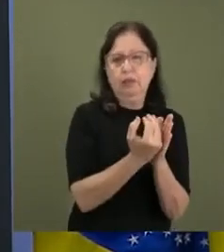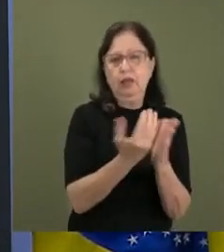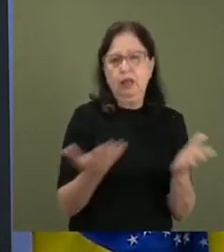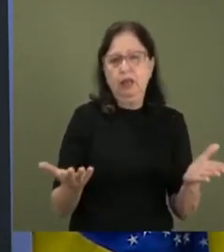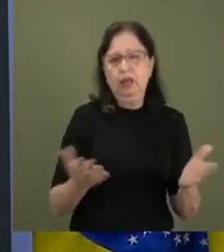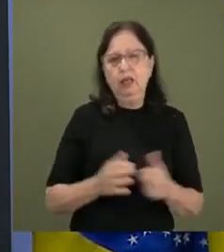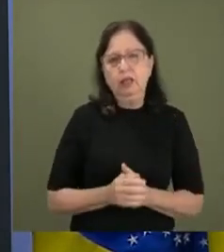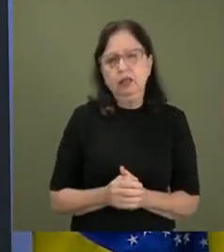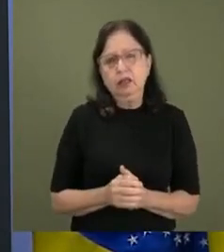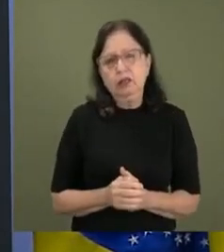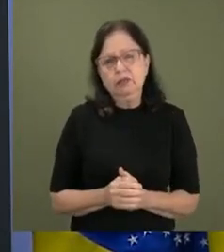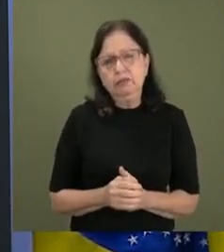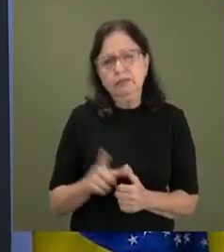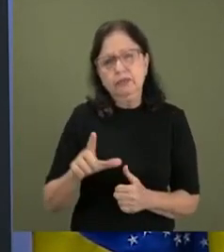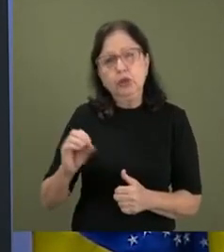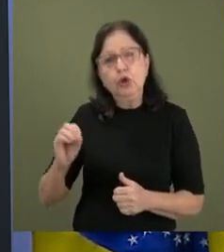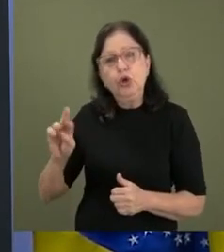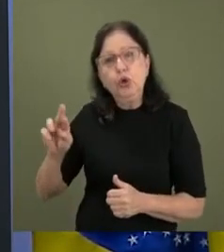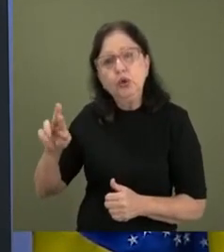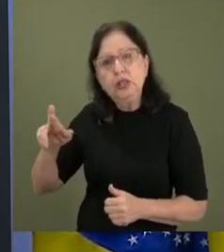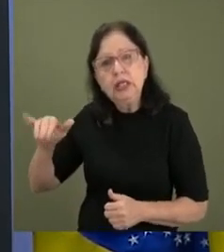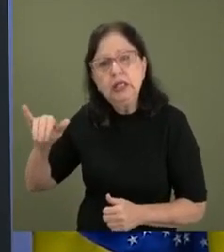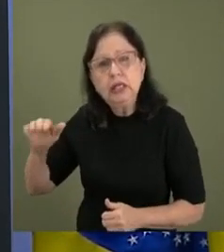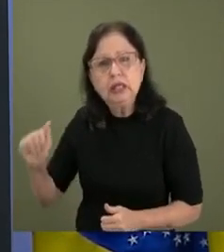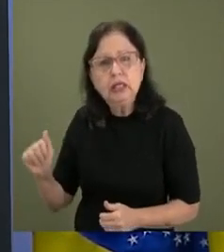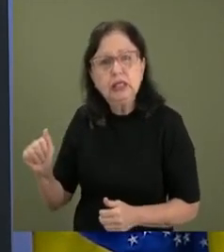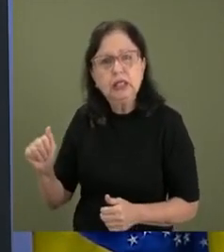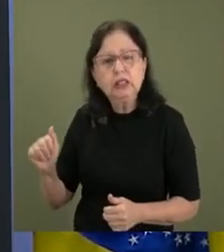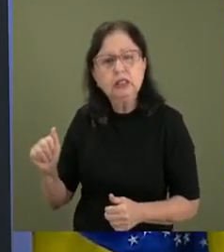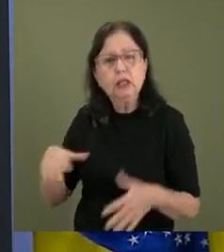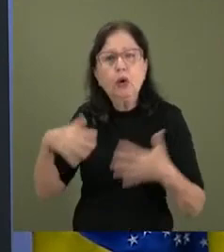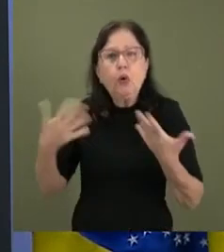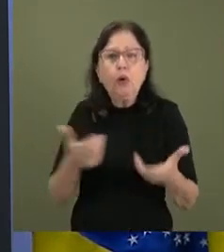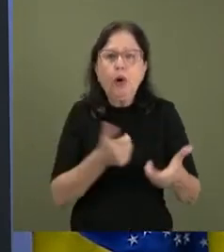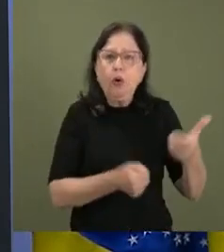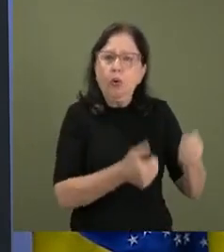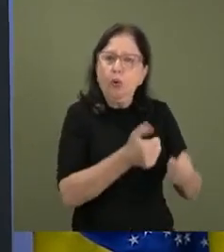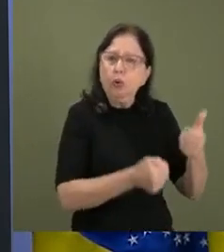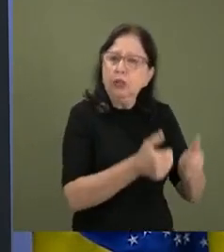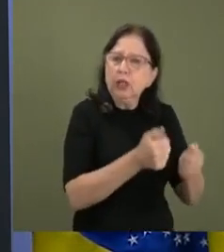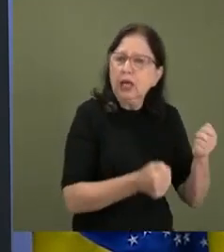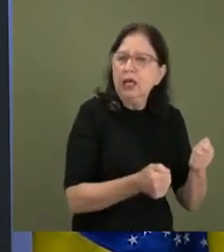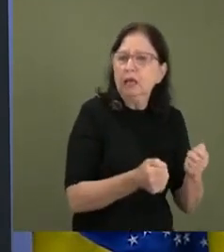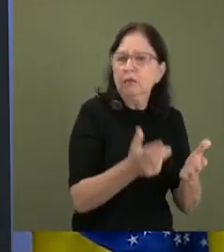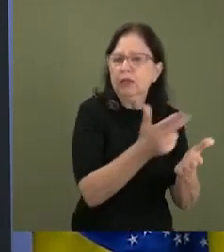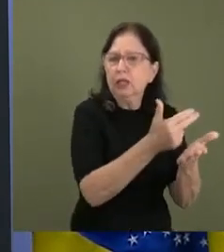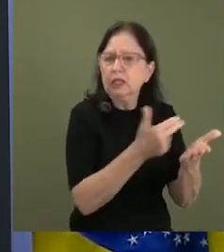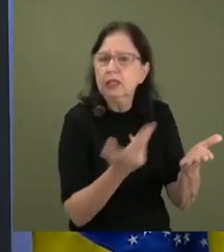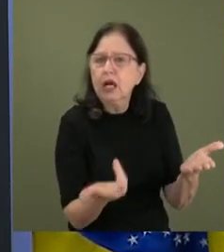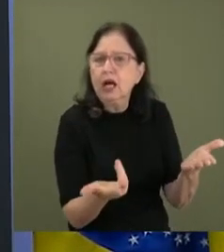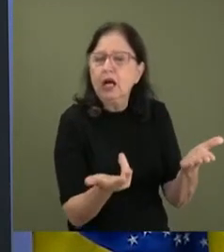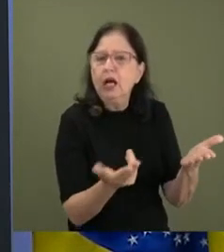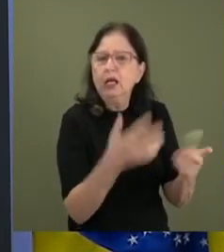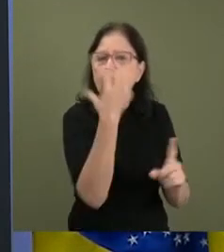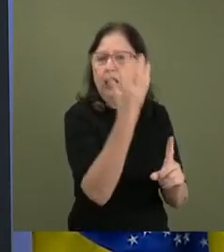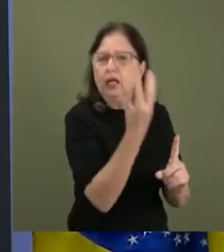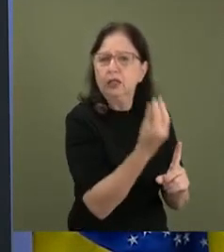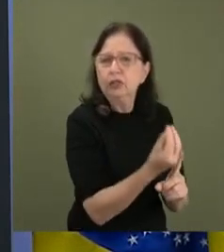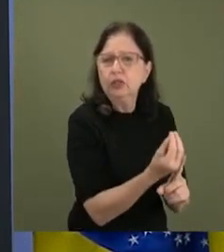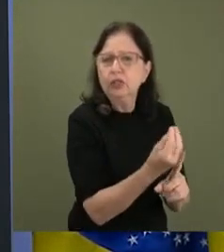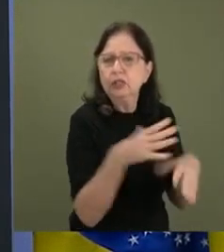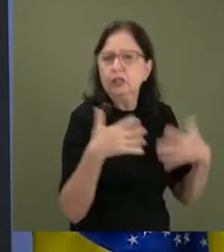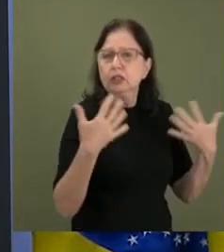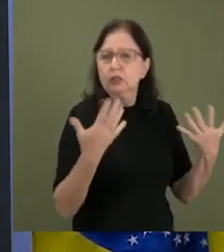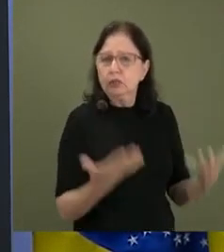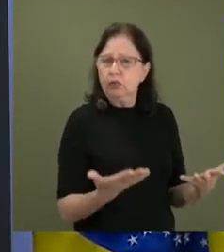contratados em suas empresas, quais são os game designers, quais são os músicos, os artistas, porque afinal de contas são esses os profissionais que de alguma